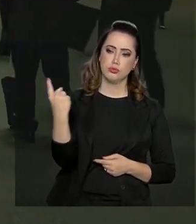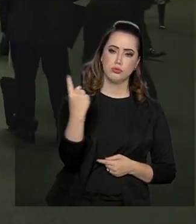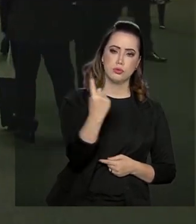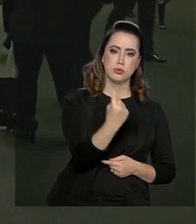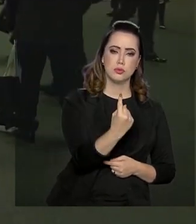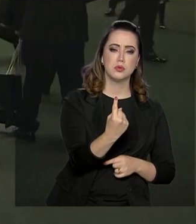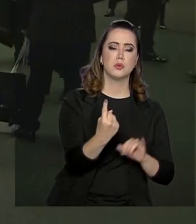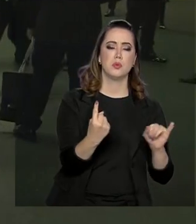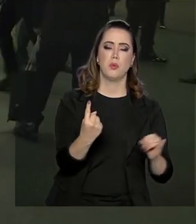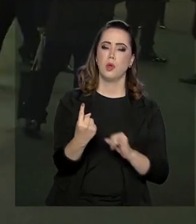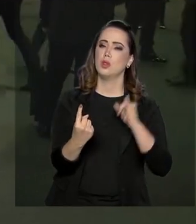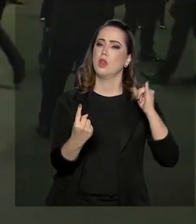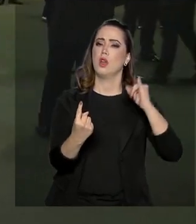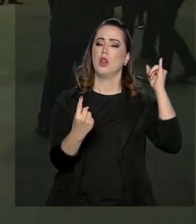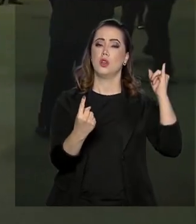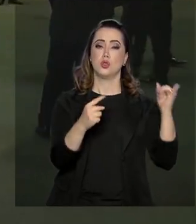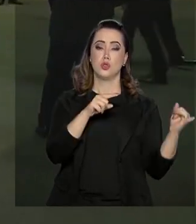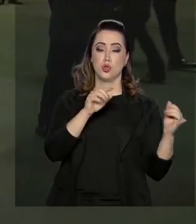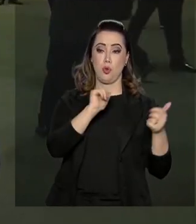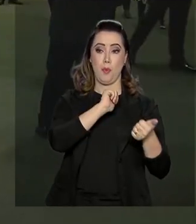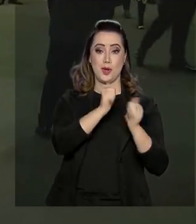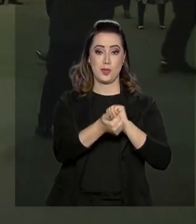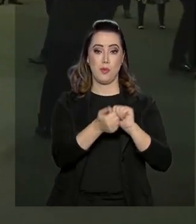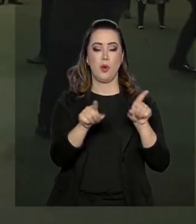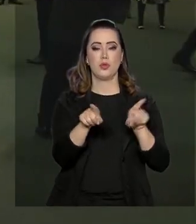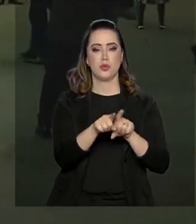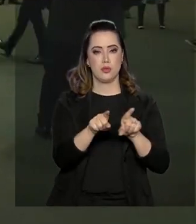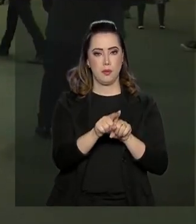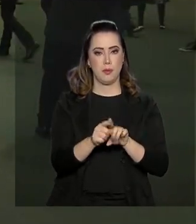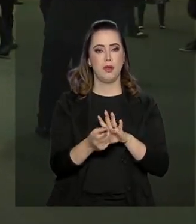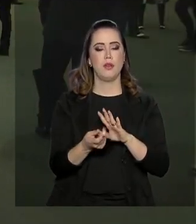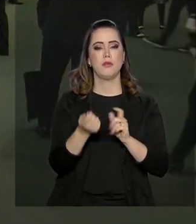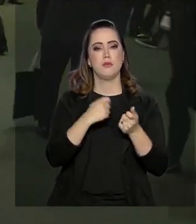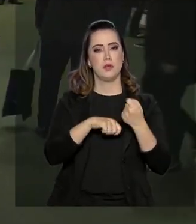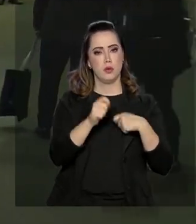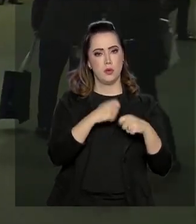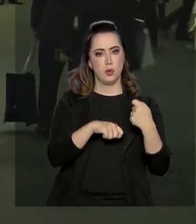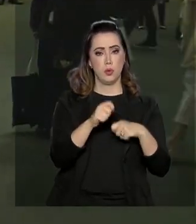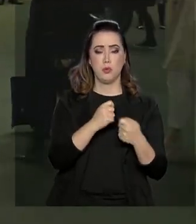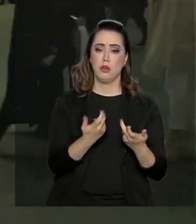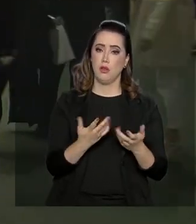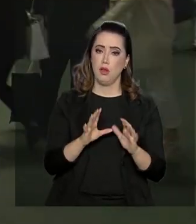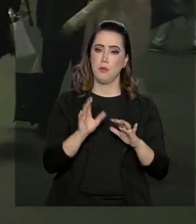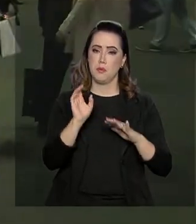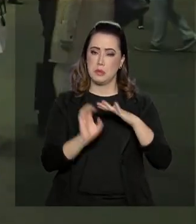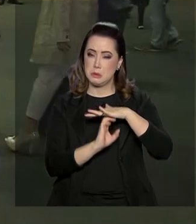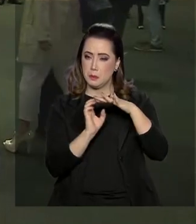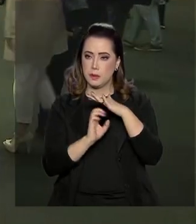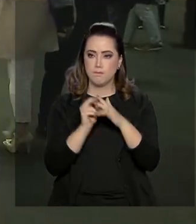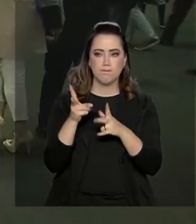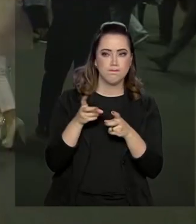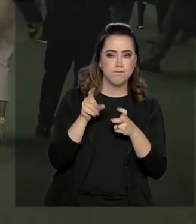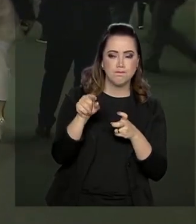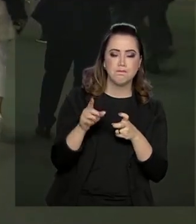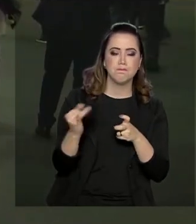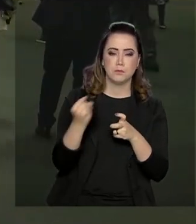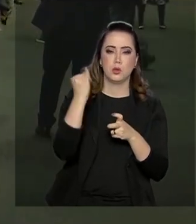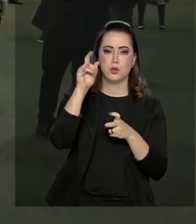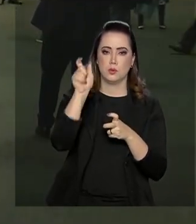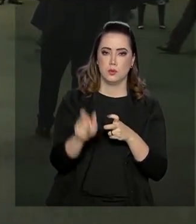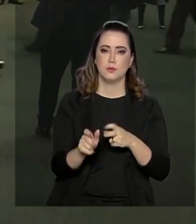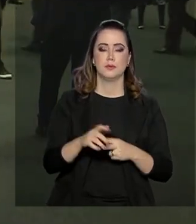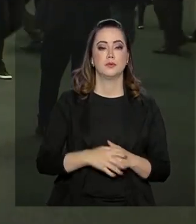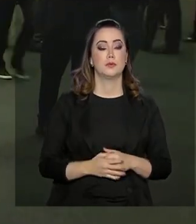inspiradora, tanto no mundo dos esportes, quanto também para os investidores financeiros. Ao todo, são mais de